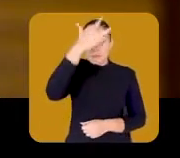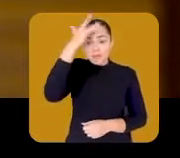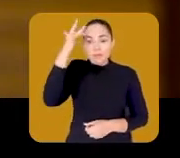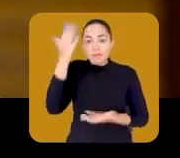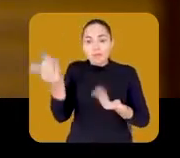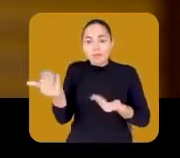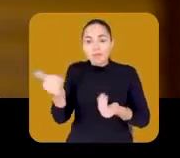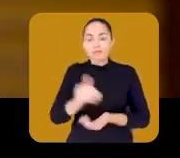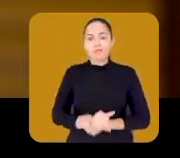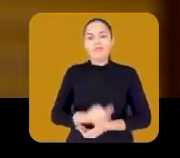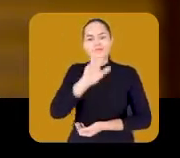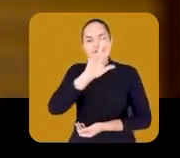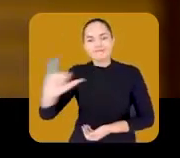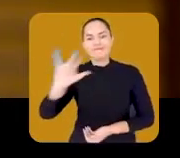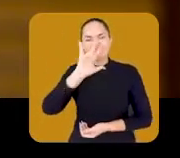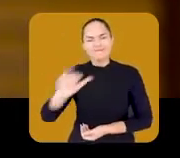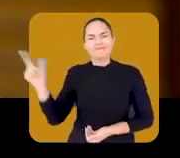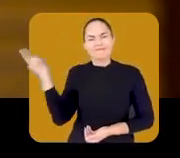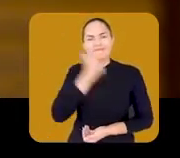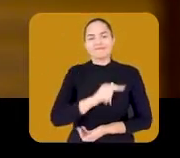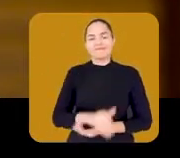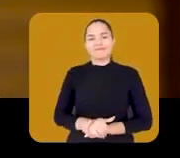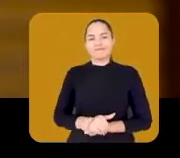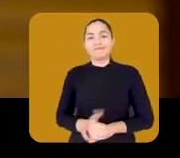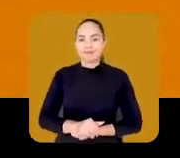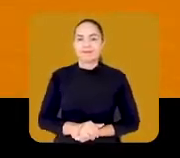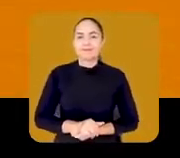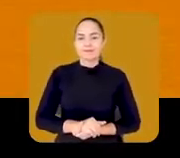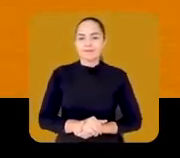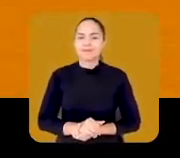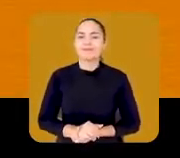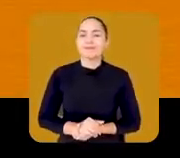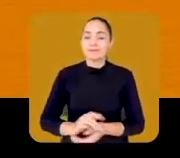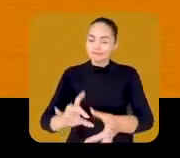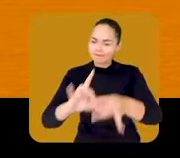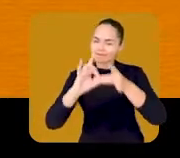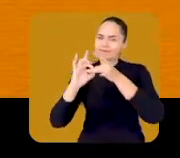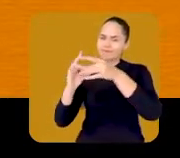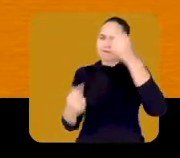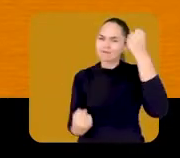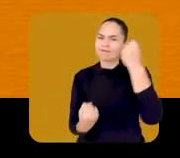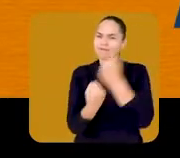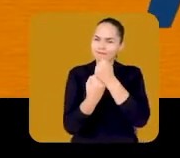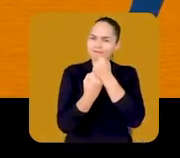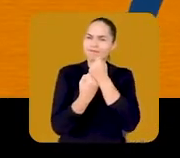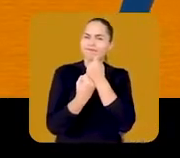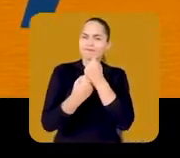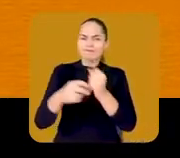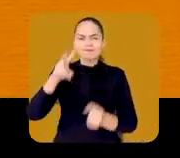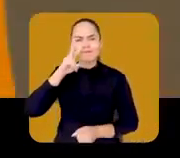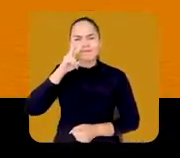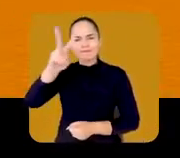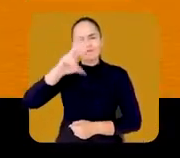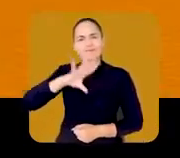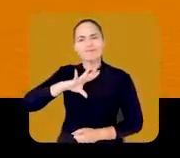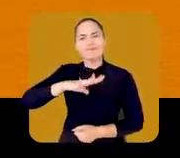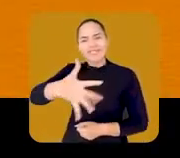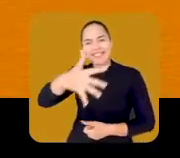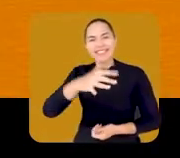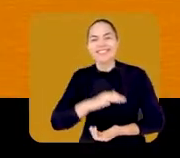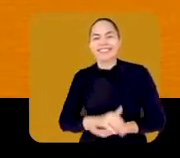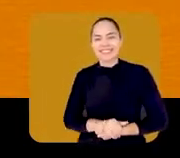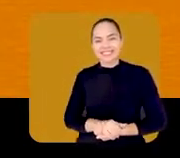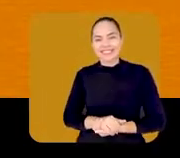cria novas trajetórias para a juventude de Fortaleza. Caminhando juntos, com força e